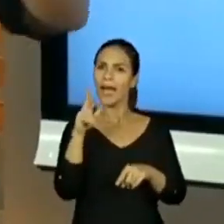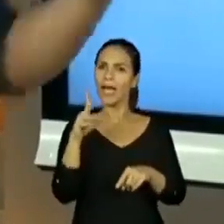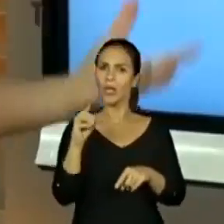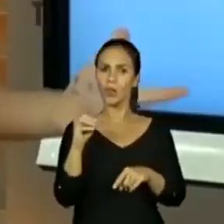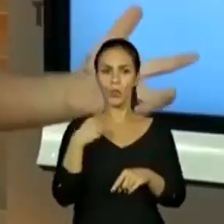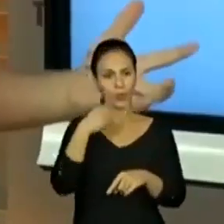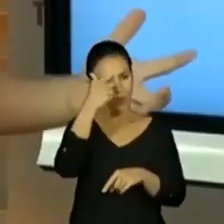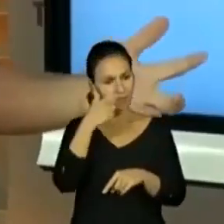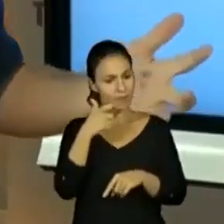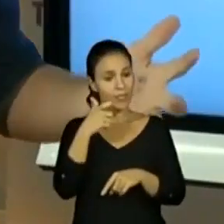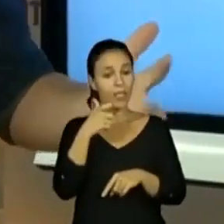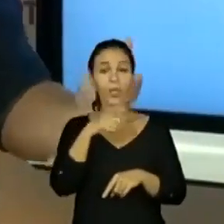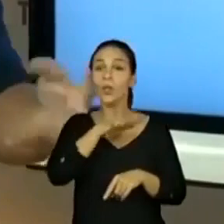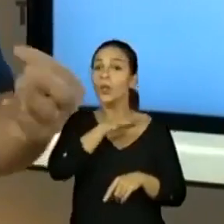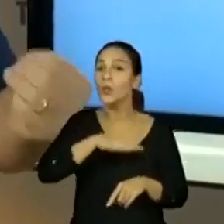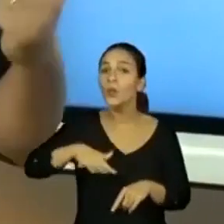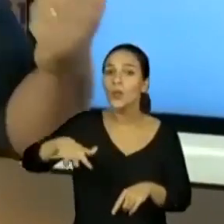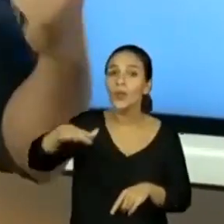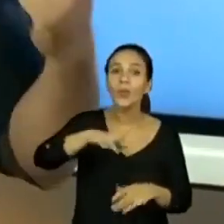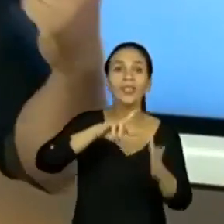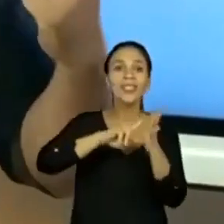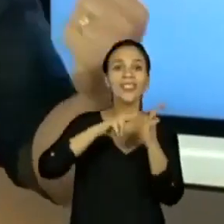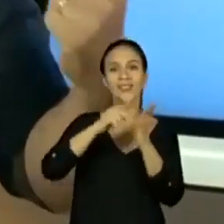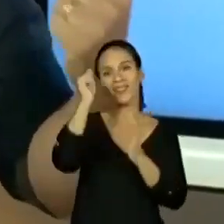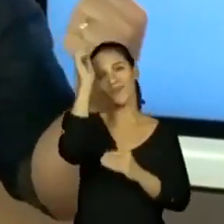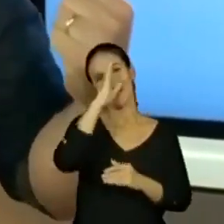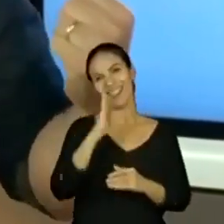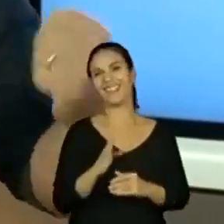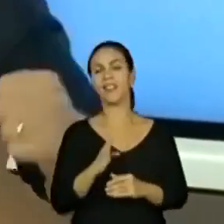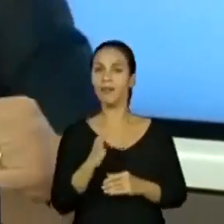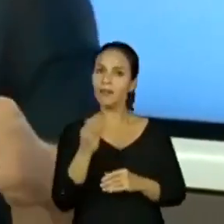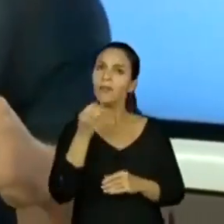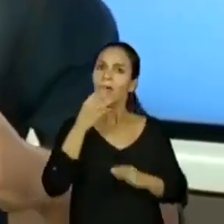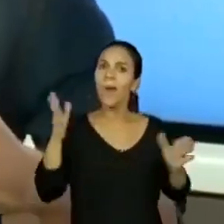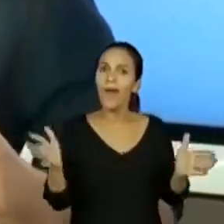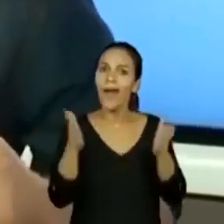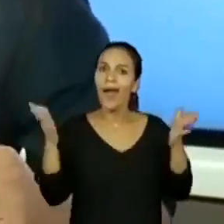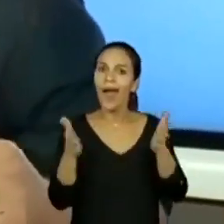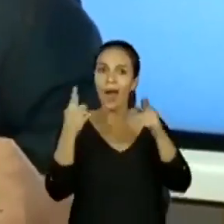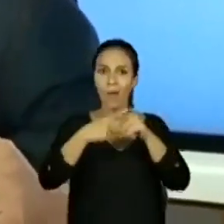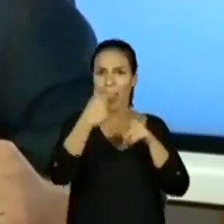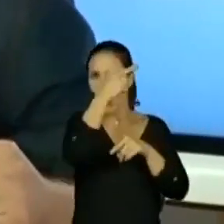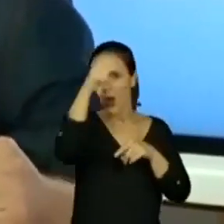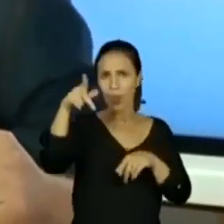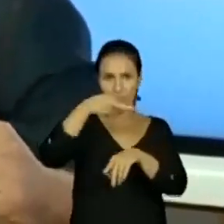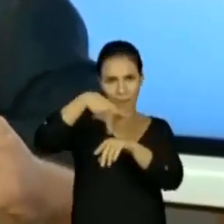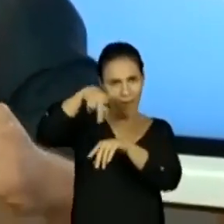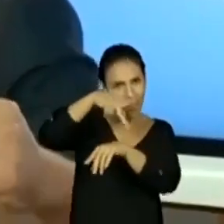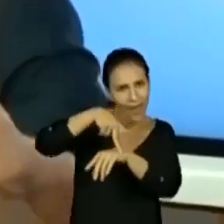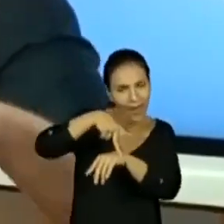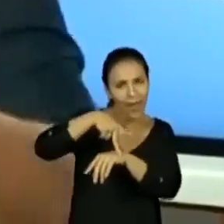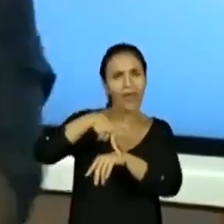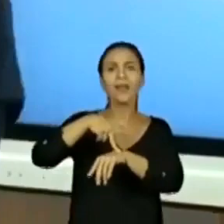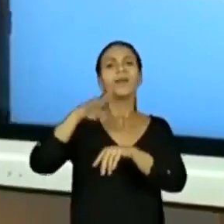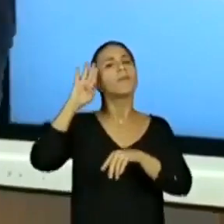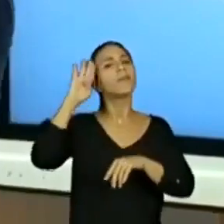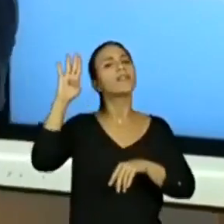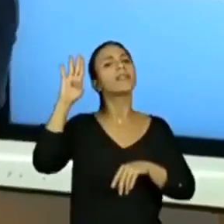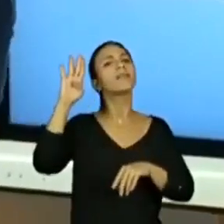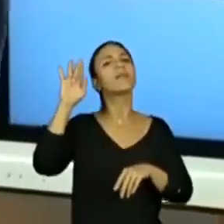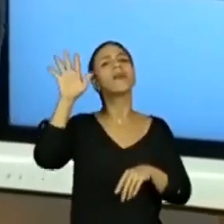Tudo isso é Brasil. E vamos dar essa moral para o nosso país. Porque, diferente de outros países, principalmente